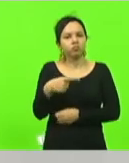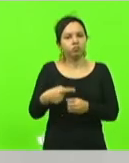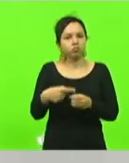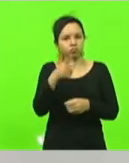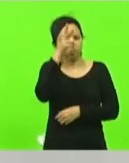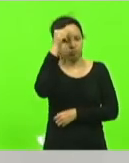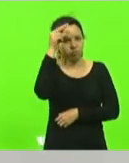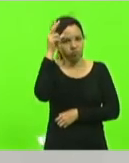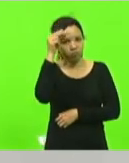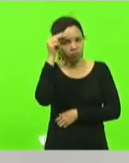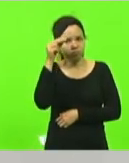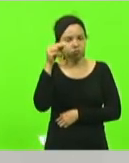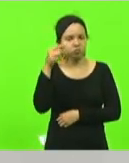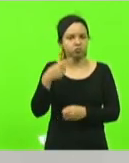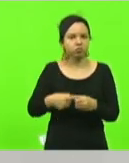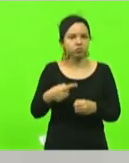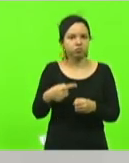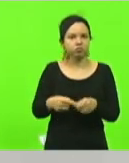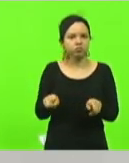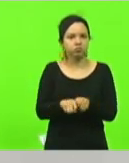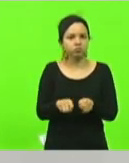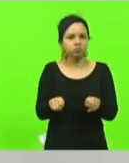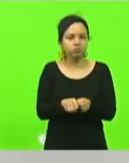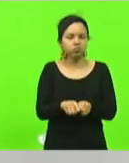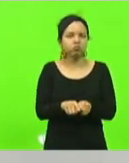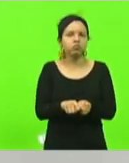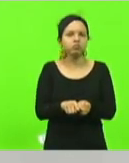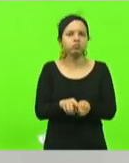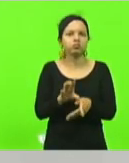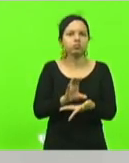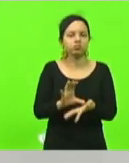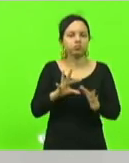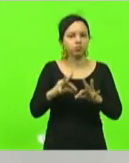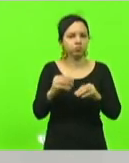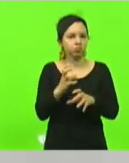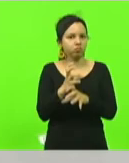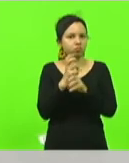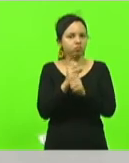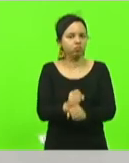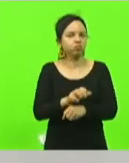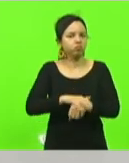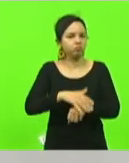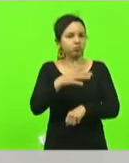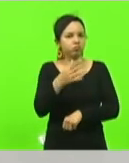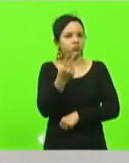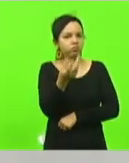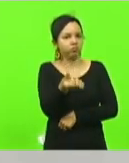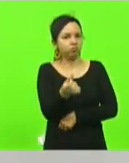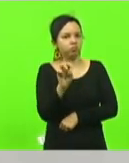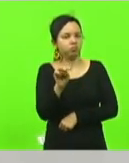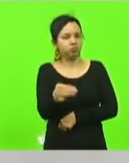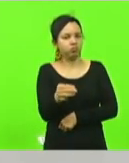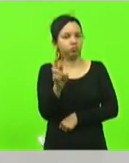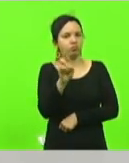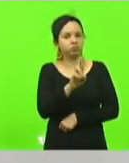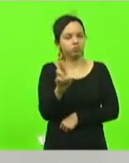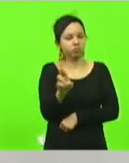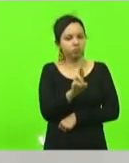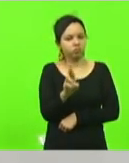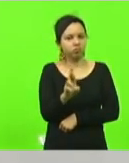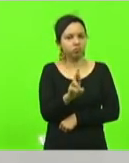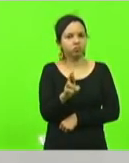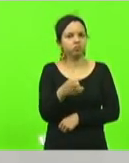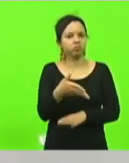também totalizando aí recursos de um montante de mais de 26 milhões de reais viemos a